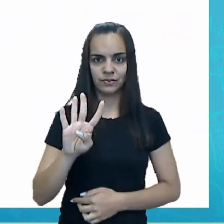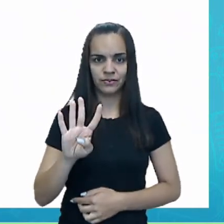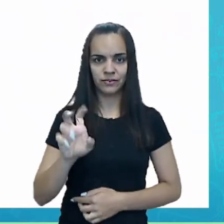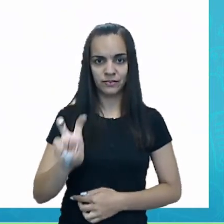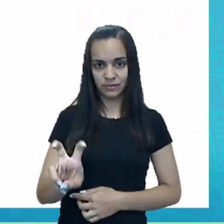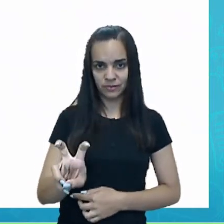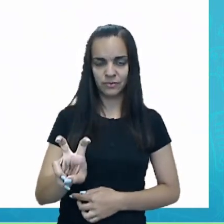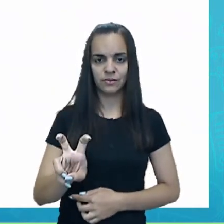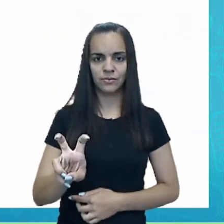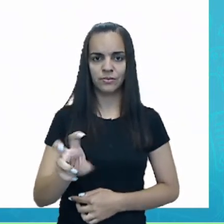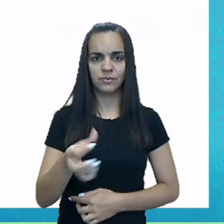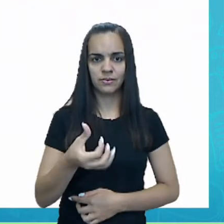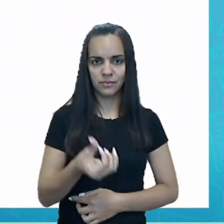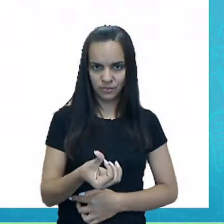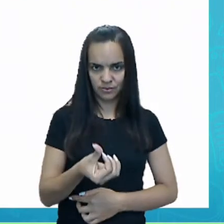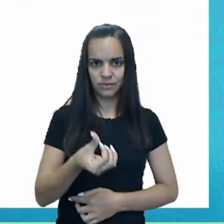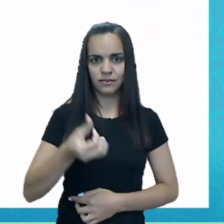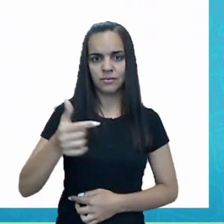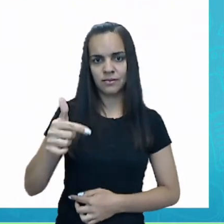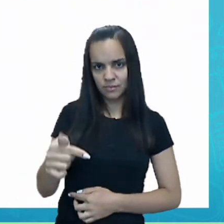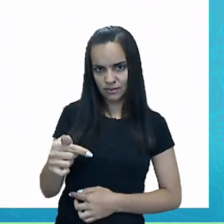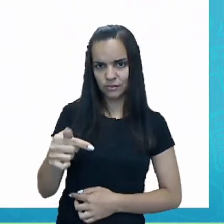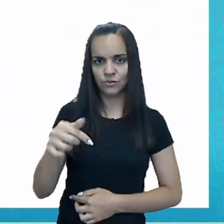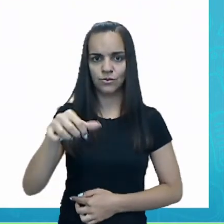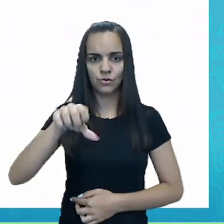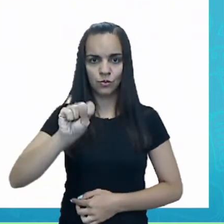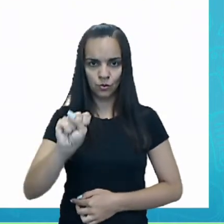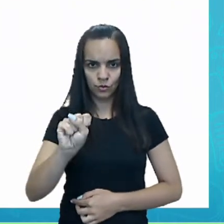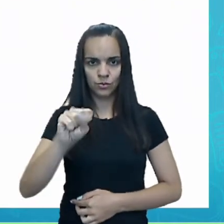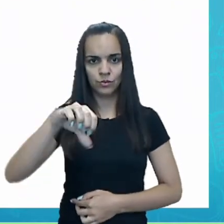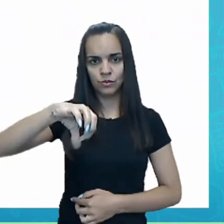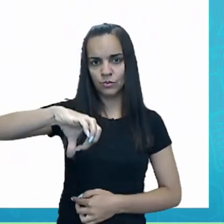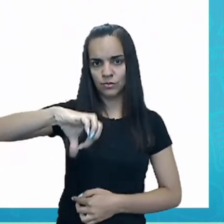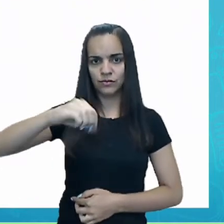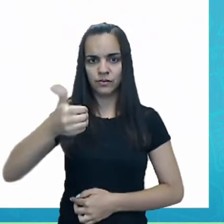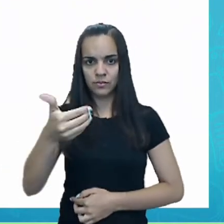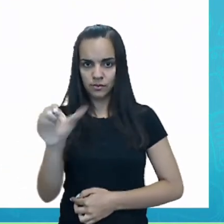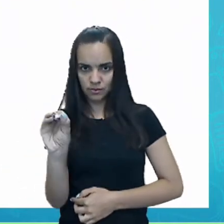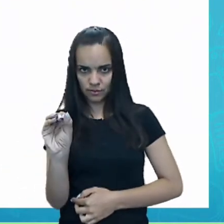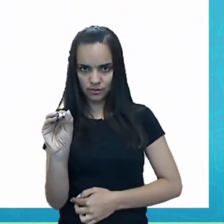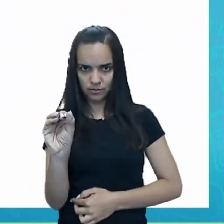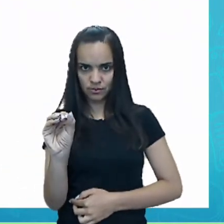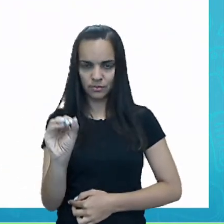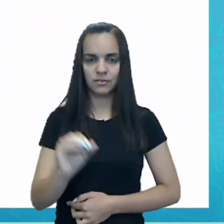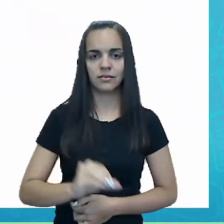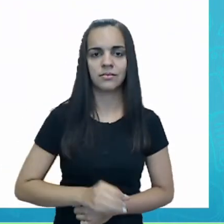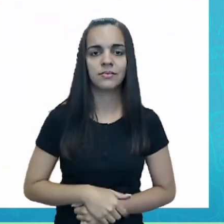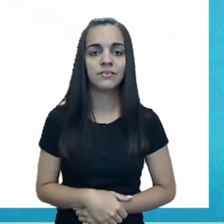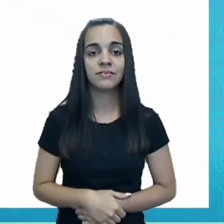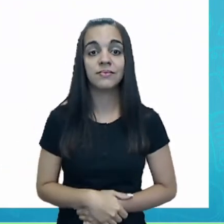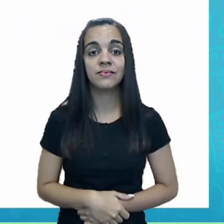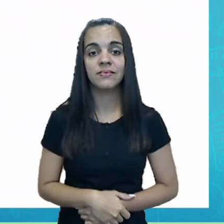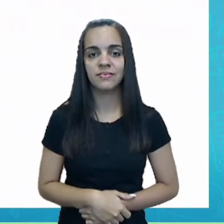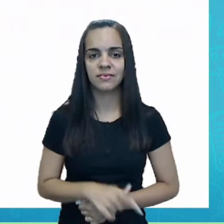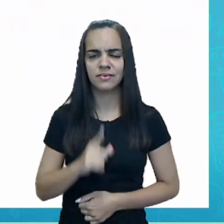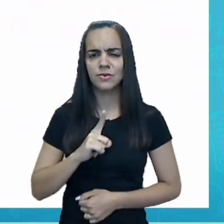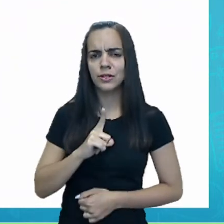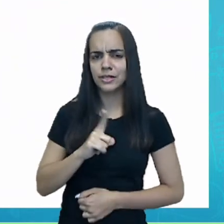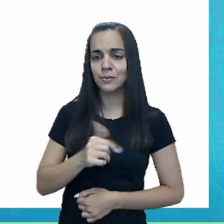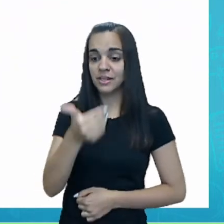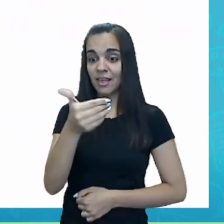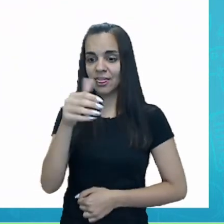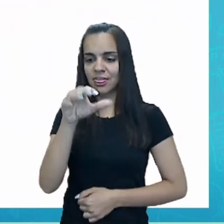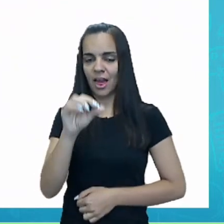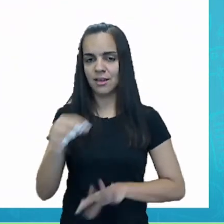4, 5, 6, 7, 8, 9, 10. Então nós temos 10